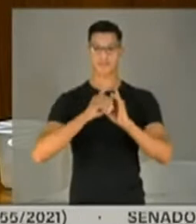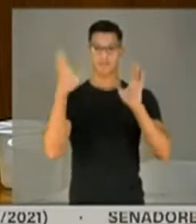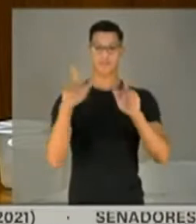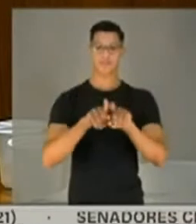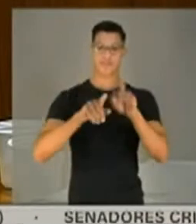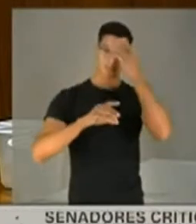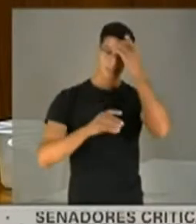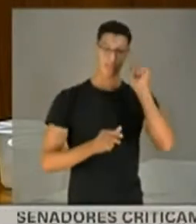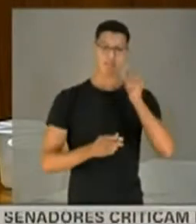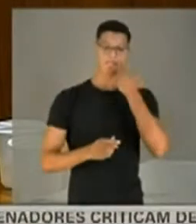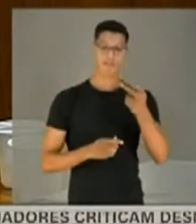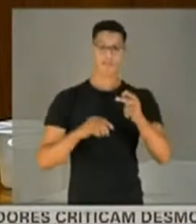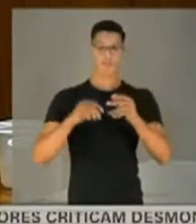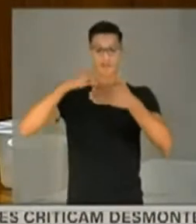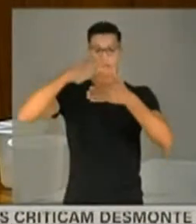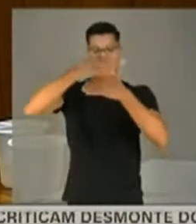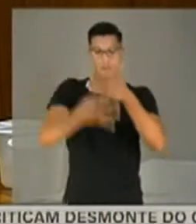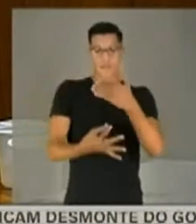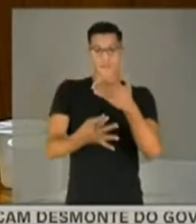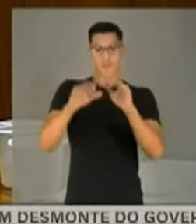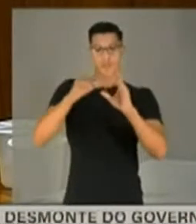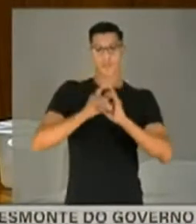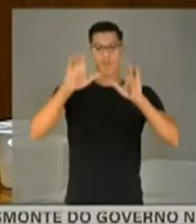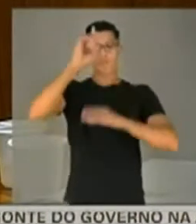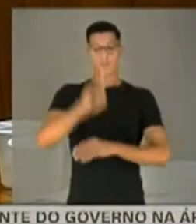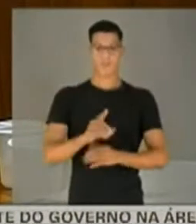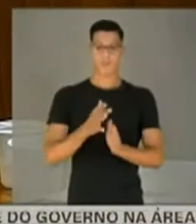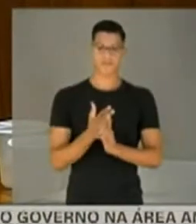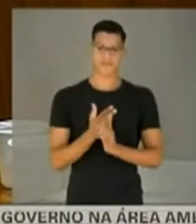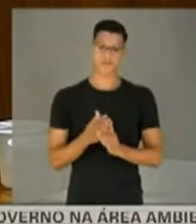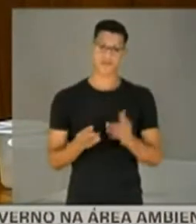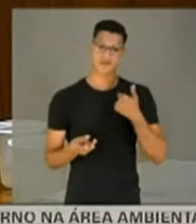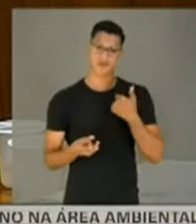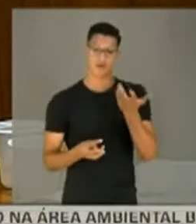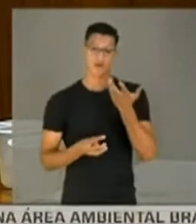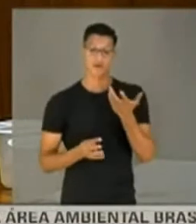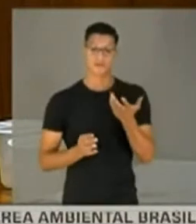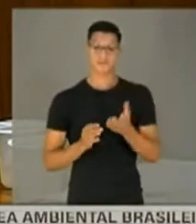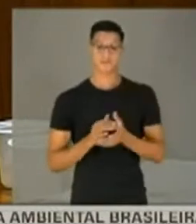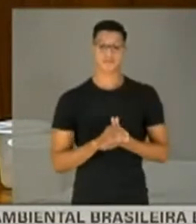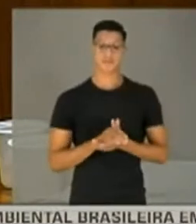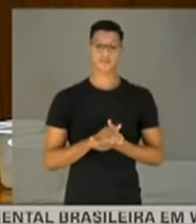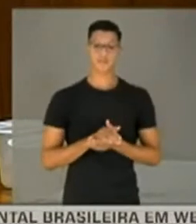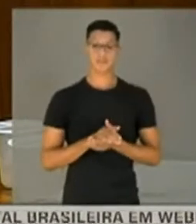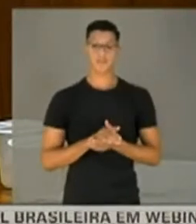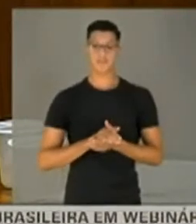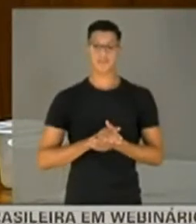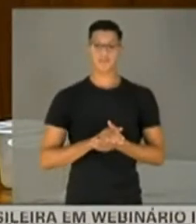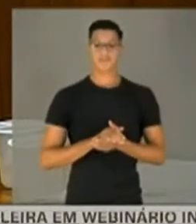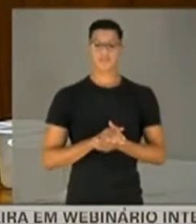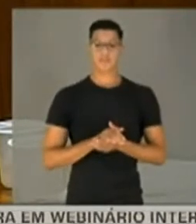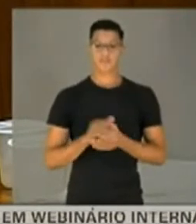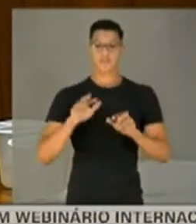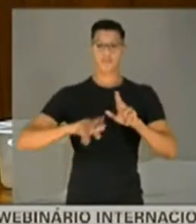e daquilo que eu chamo que é espinha dorsal do Estado Democrático de Direito. Eu queria, diferentemente